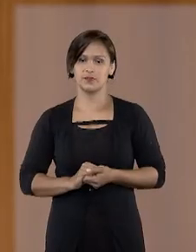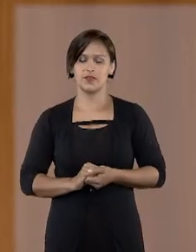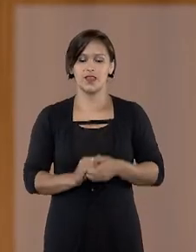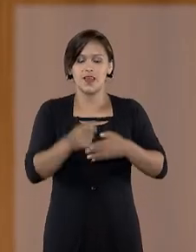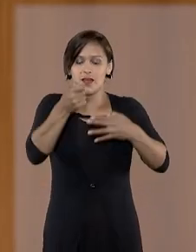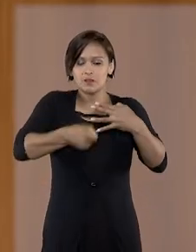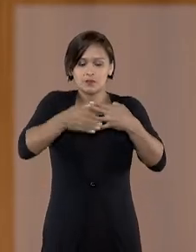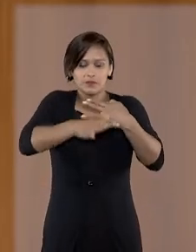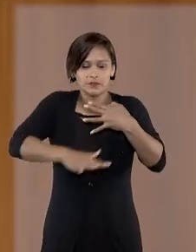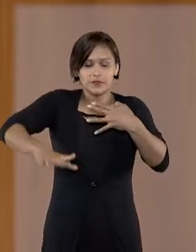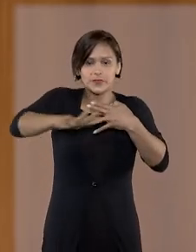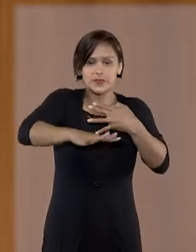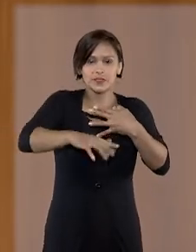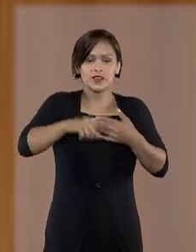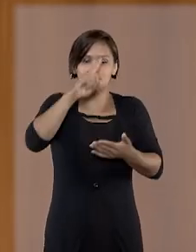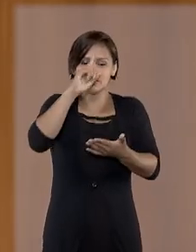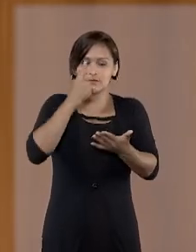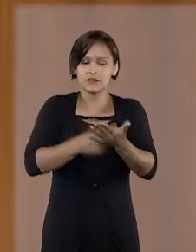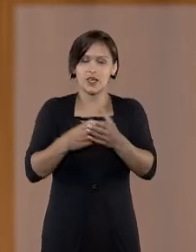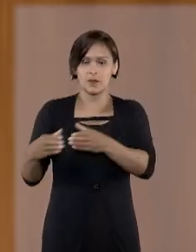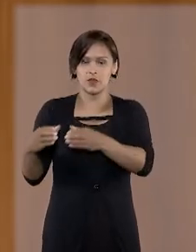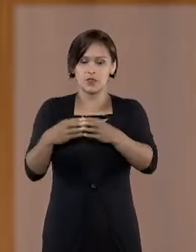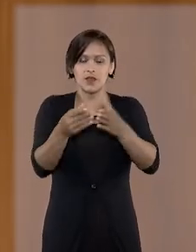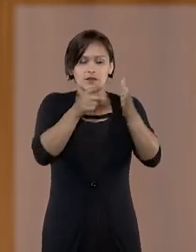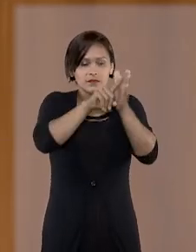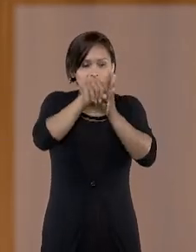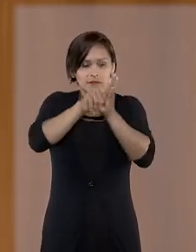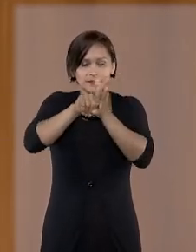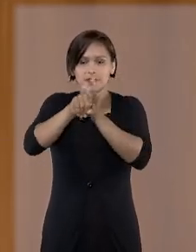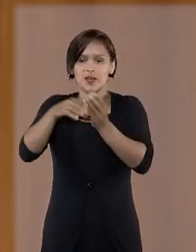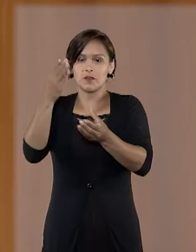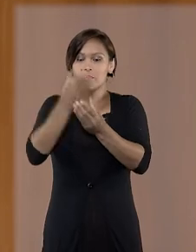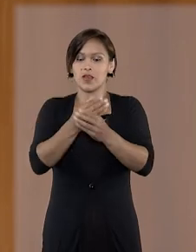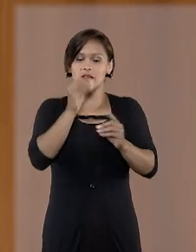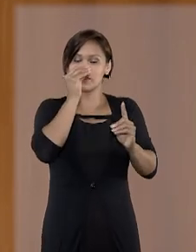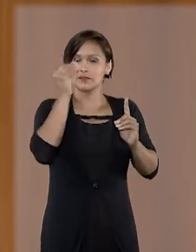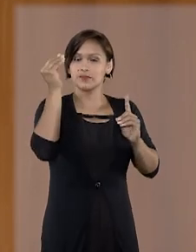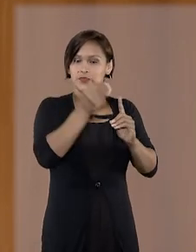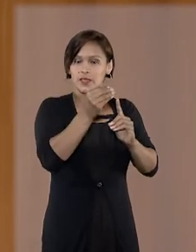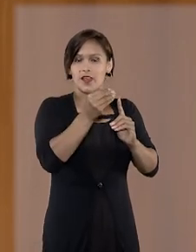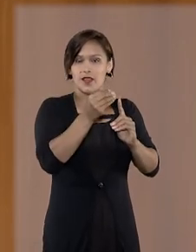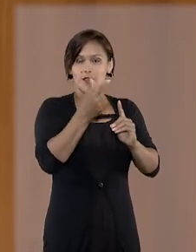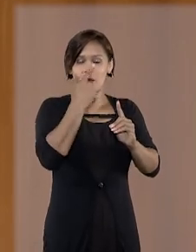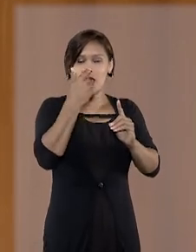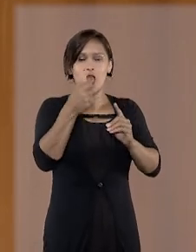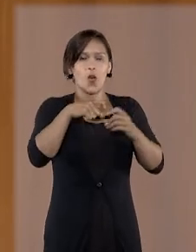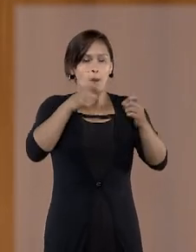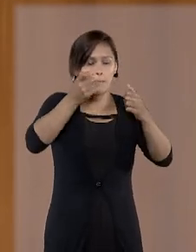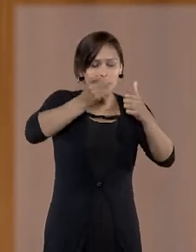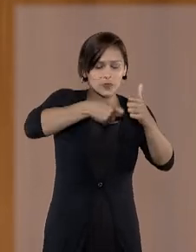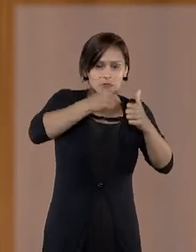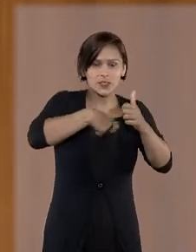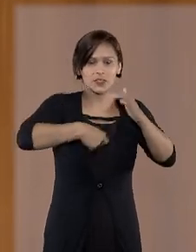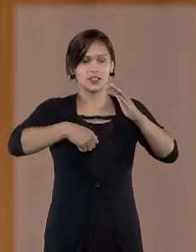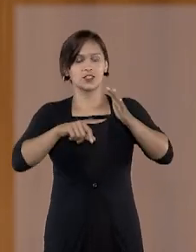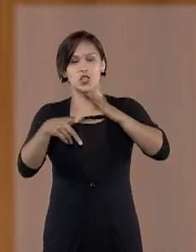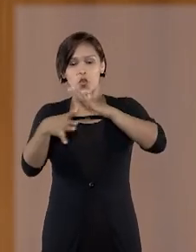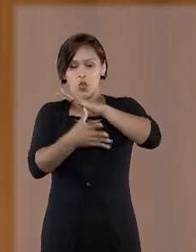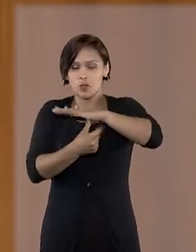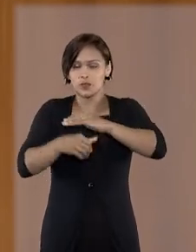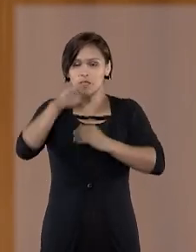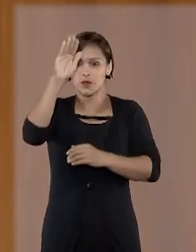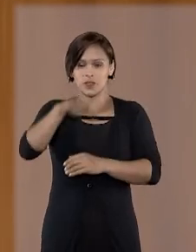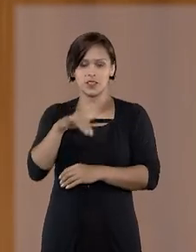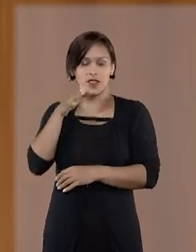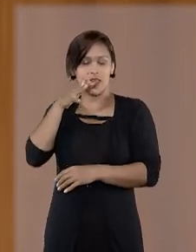A jurisprudência foi aplicada pelo colegiado ao analisar um caso em que o réu, acusado dos crimes de homicídio qualificado e corrupção de